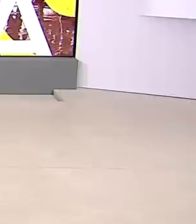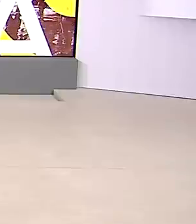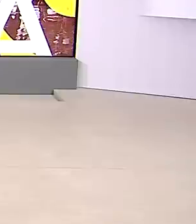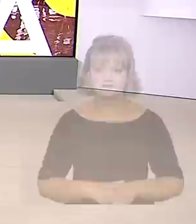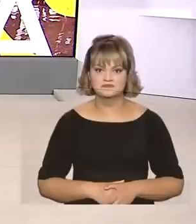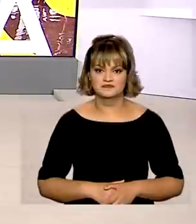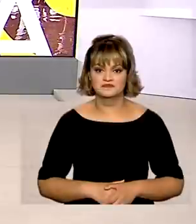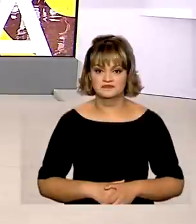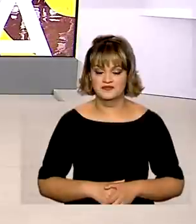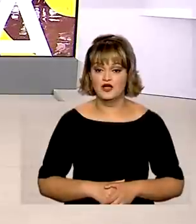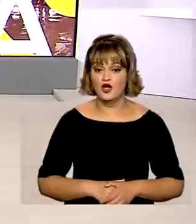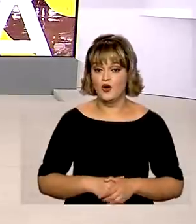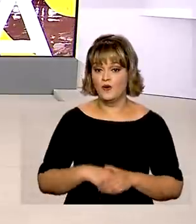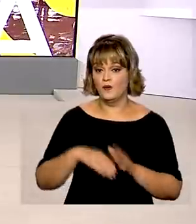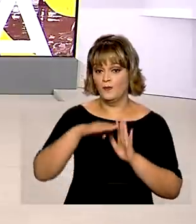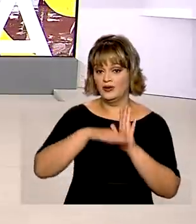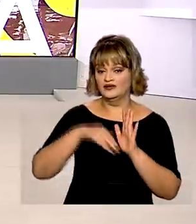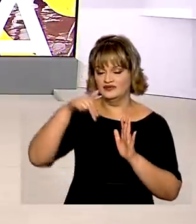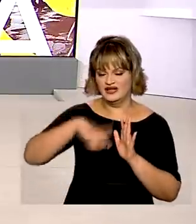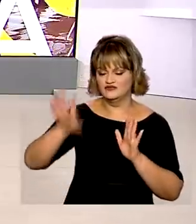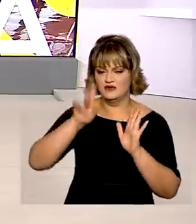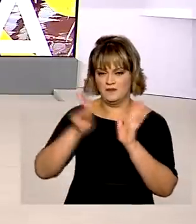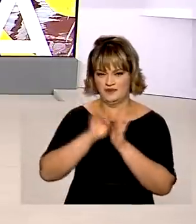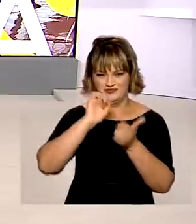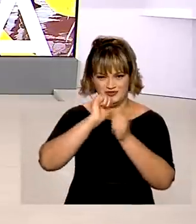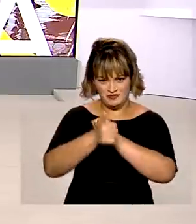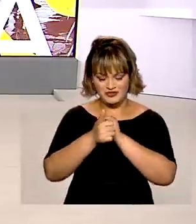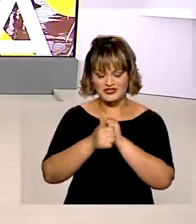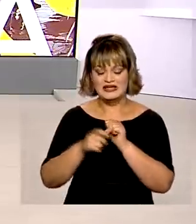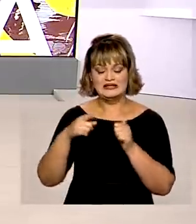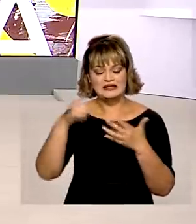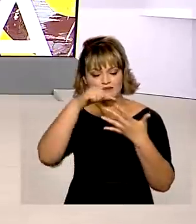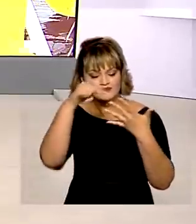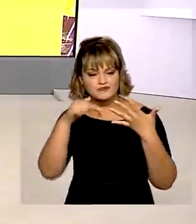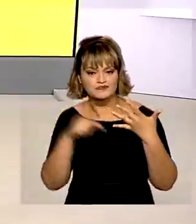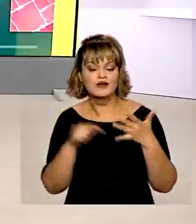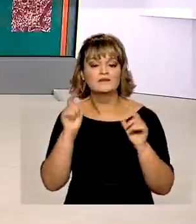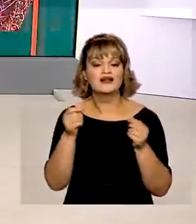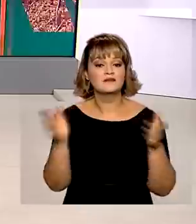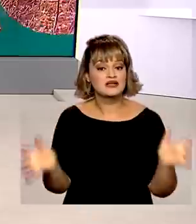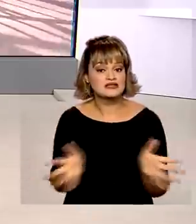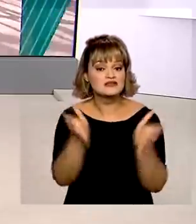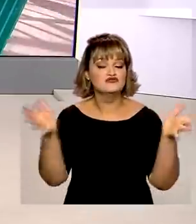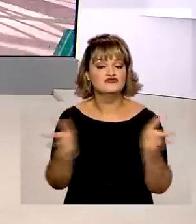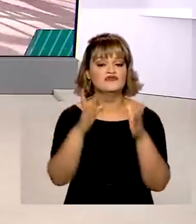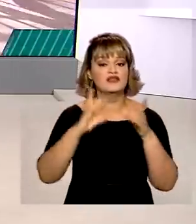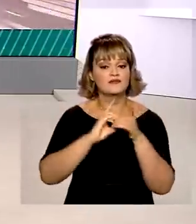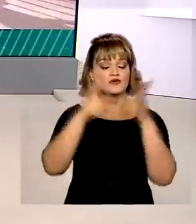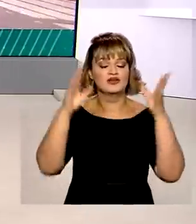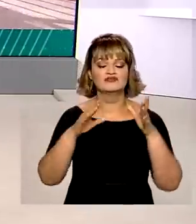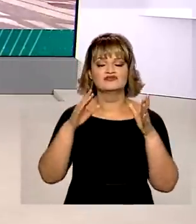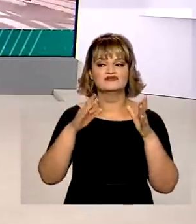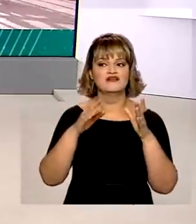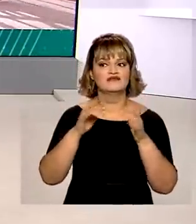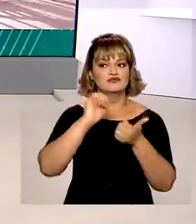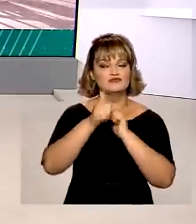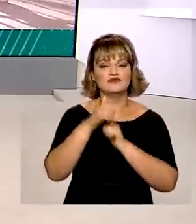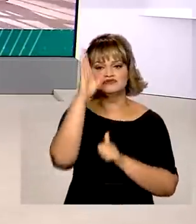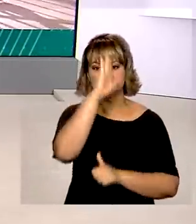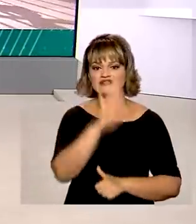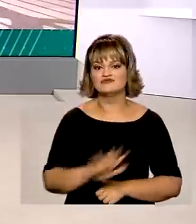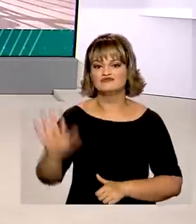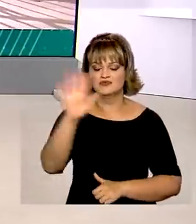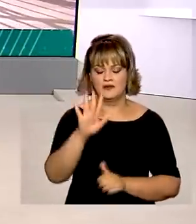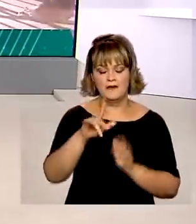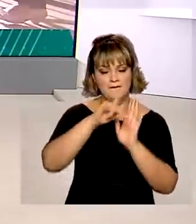O Plano Nacional do Desporto define diretrizes e metas para promover e democratizar o esporte internacional. O